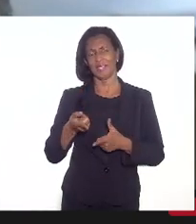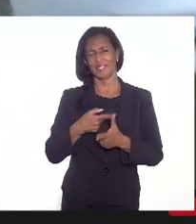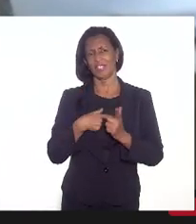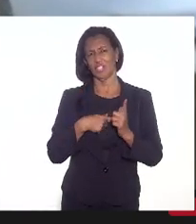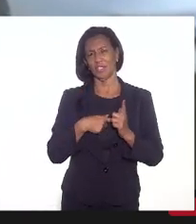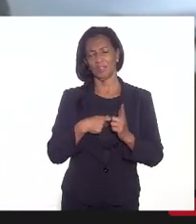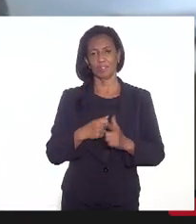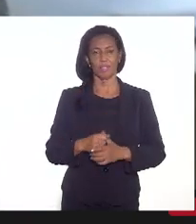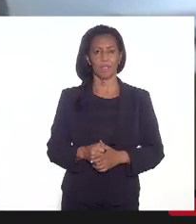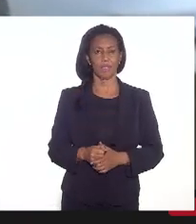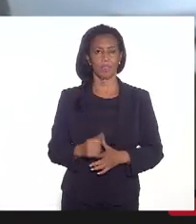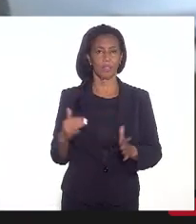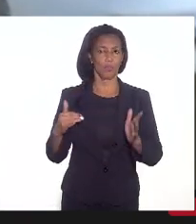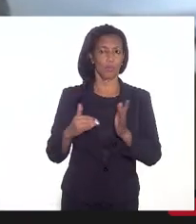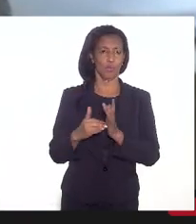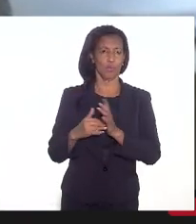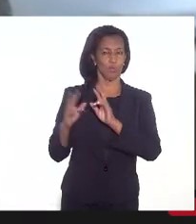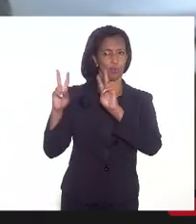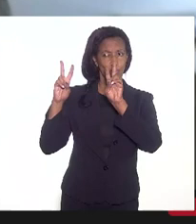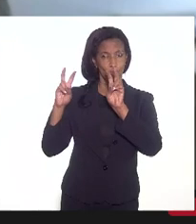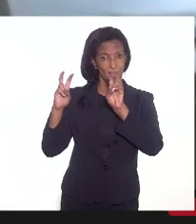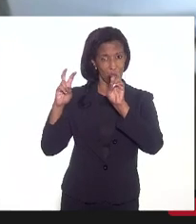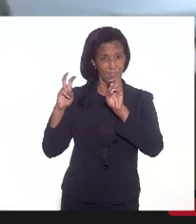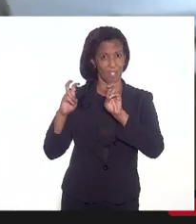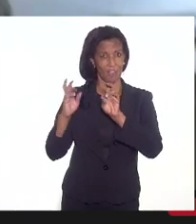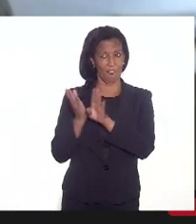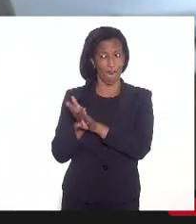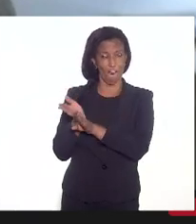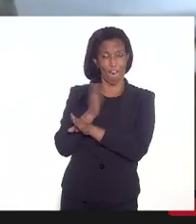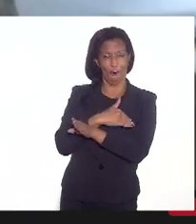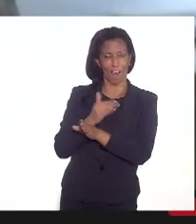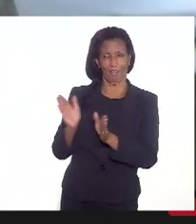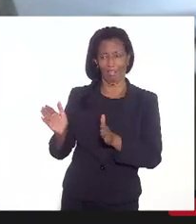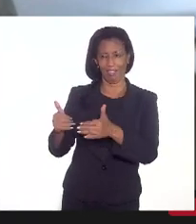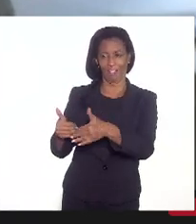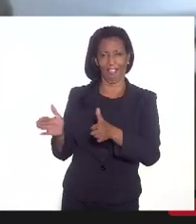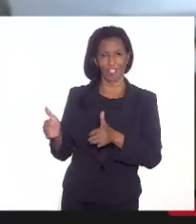que foi o último tema aqui levantado, fora da caixinha,